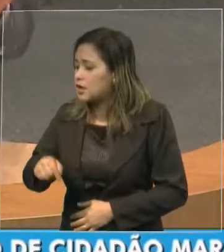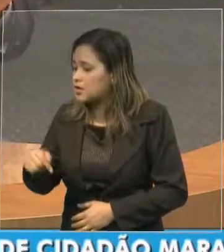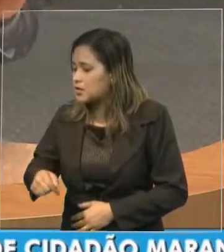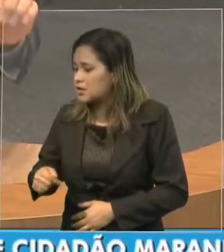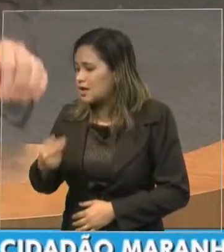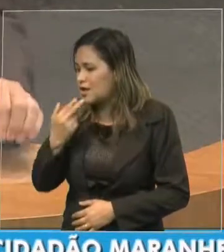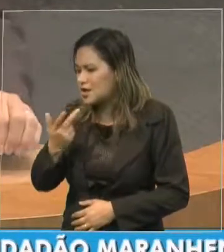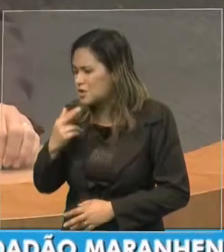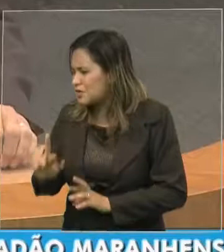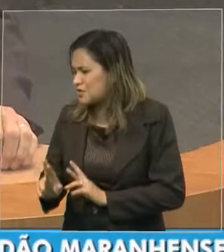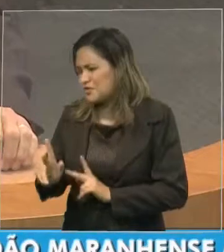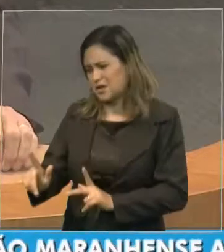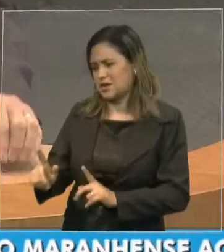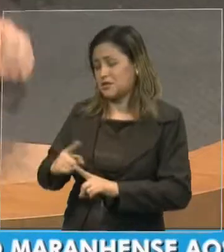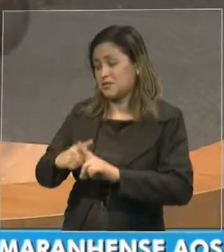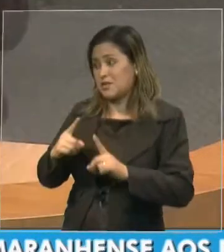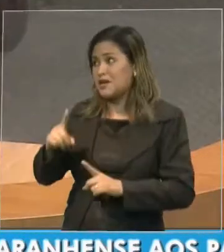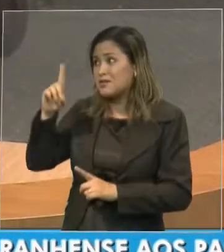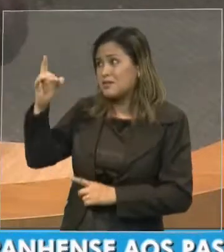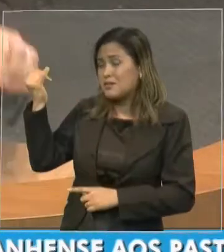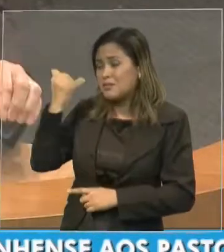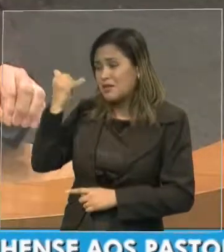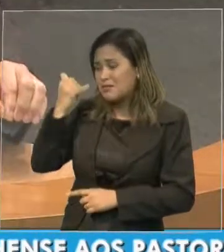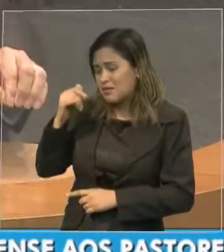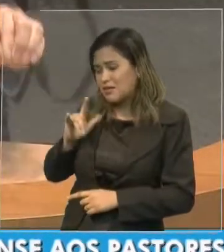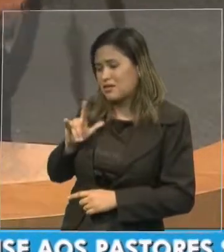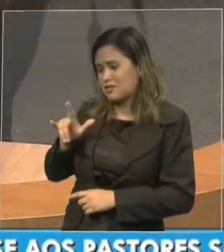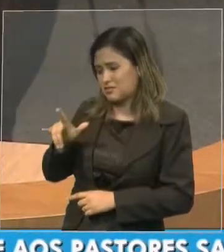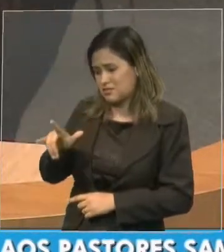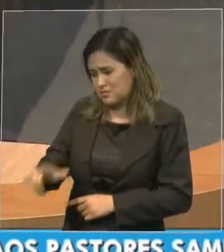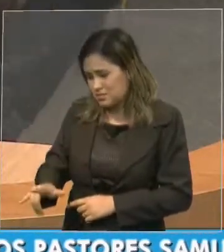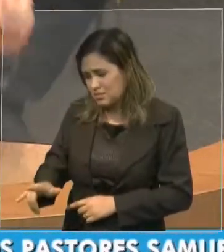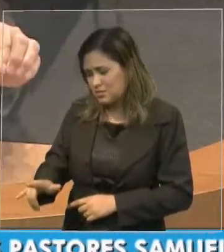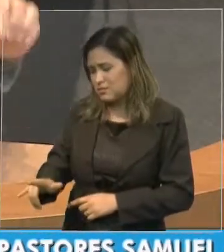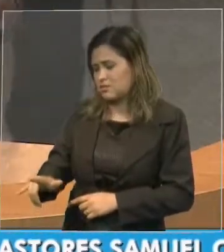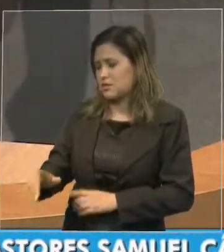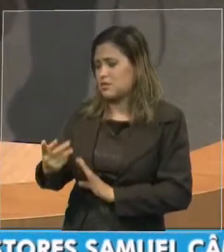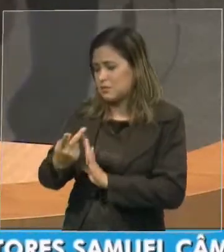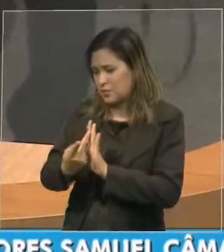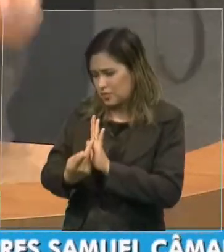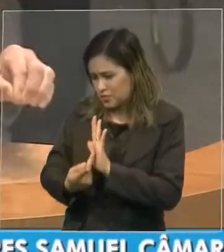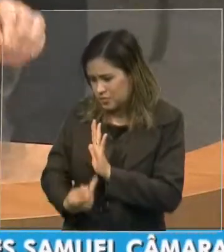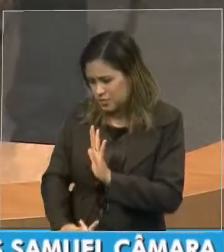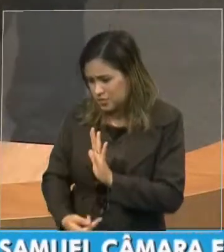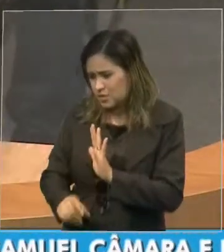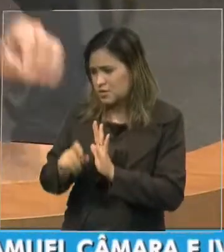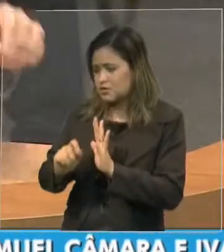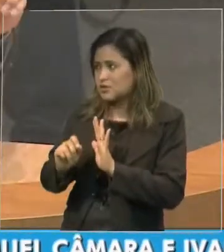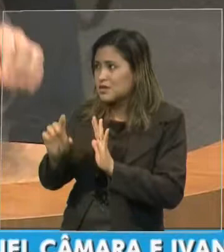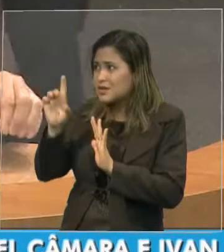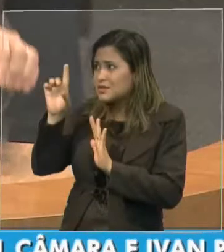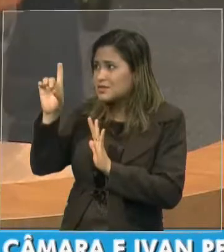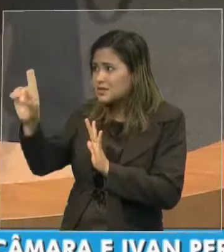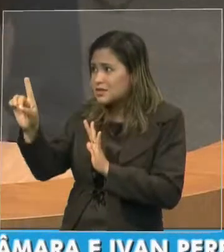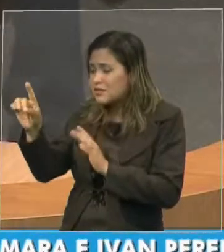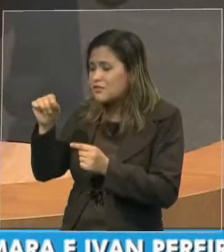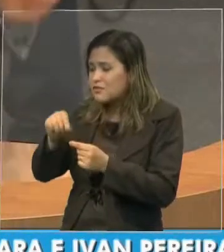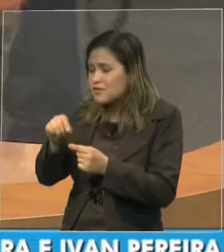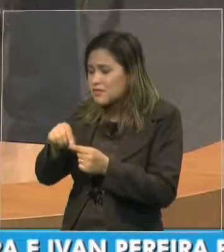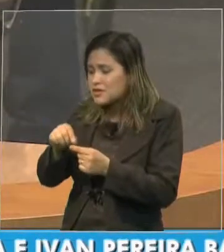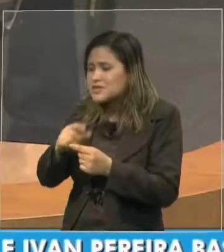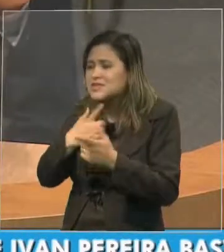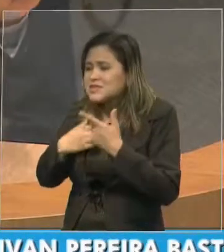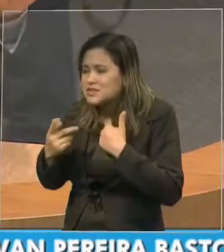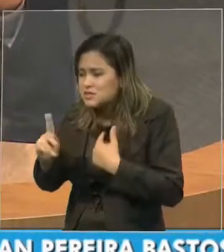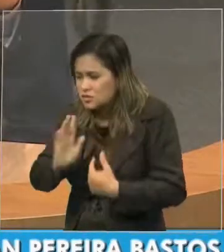quero dizer o que Deus está falando ele te ama o projeto que Deus colocou no teu coração ainda